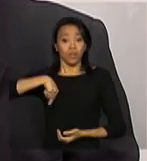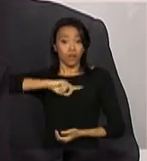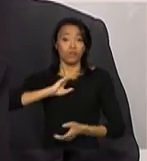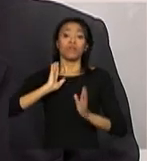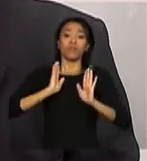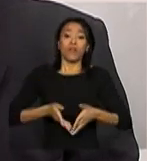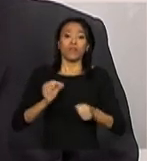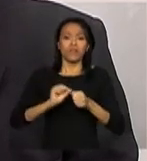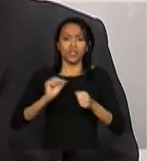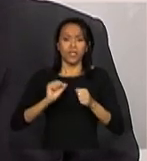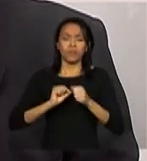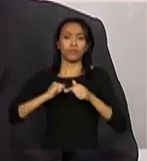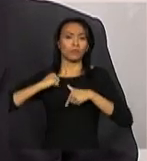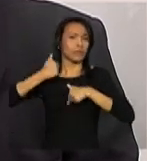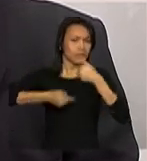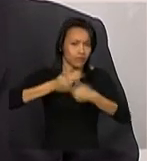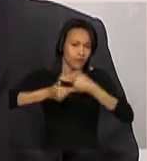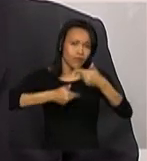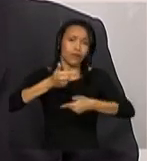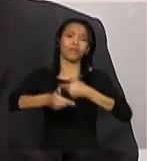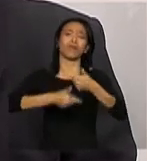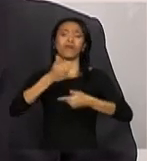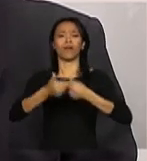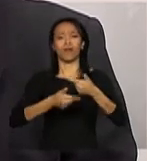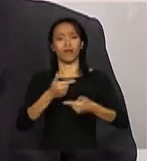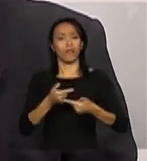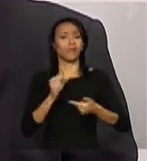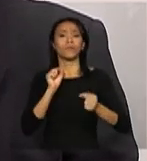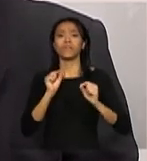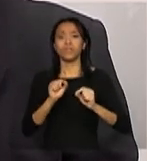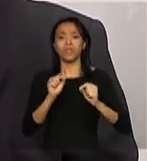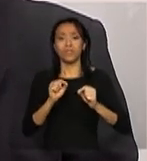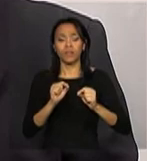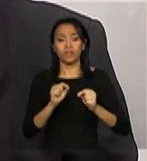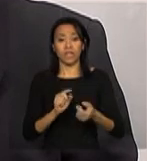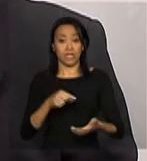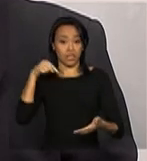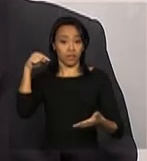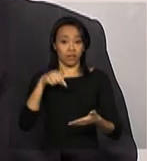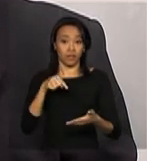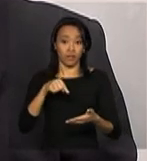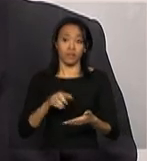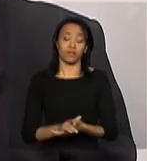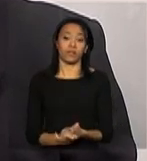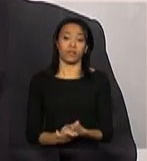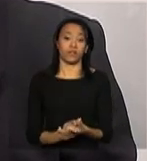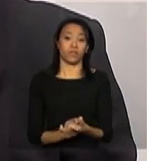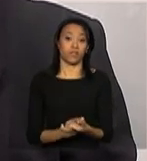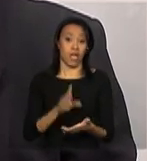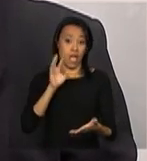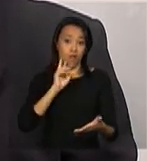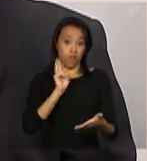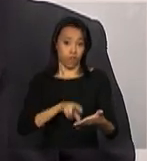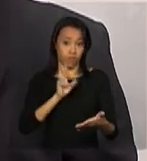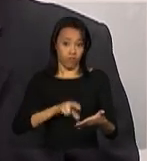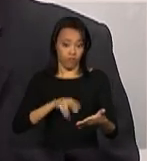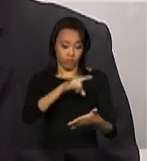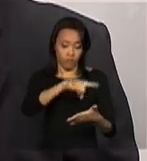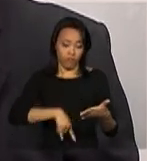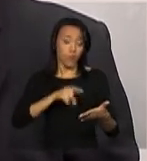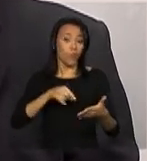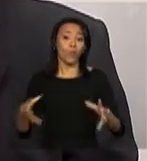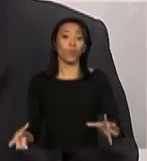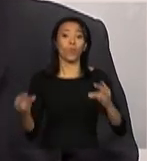trabalho de vincular esses resultados a contas